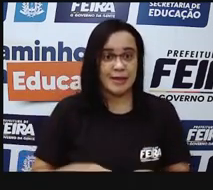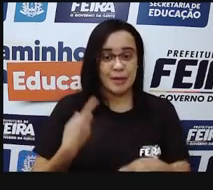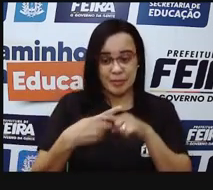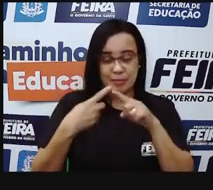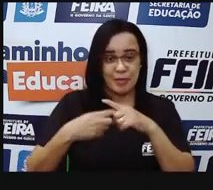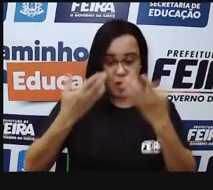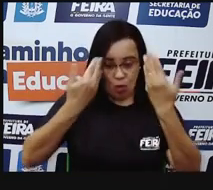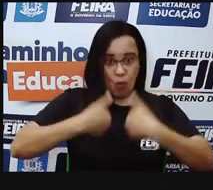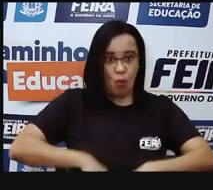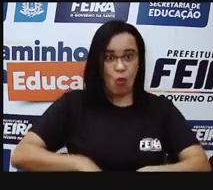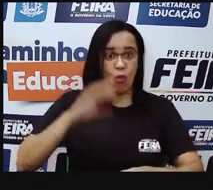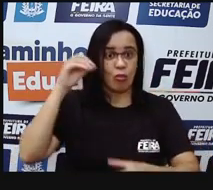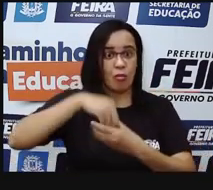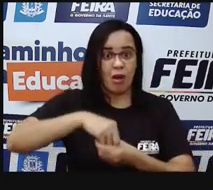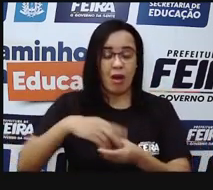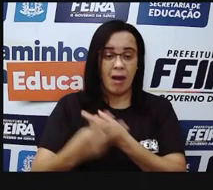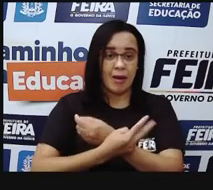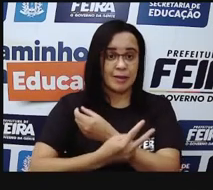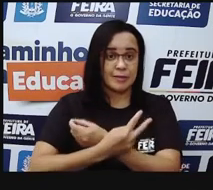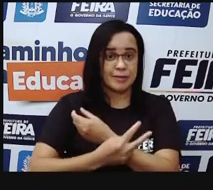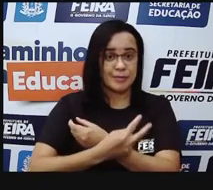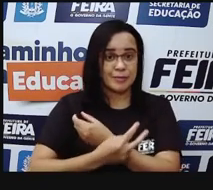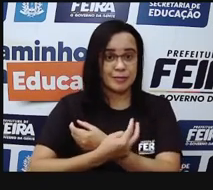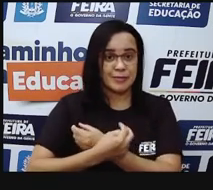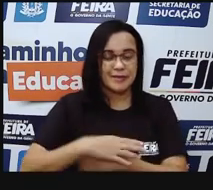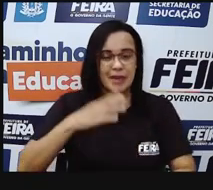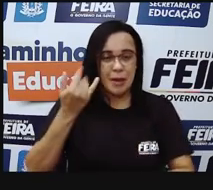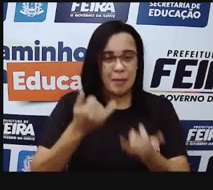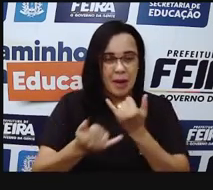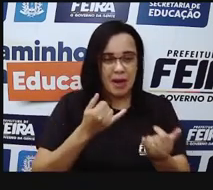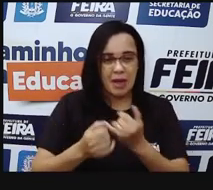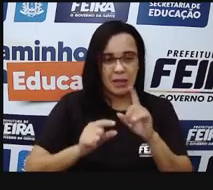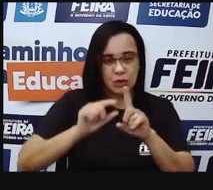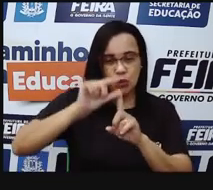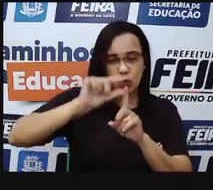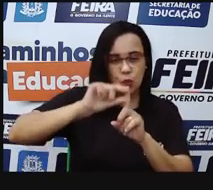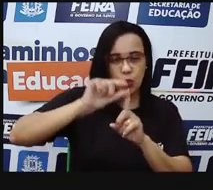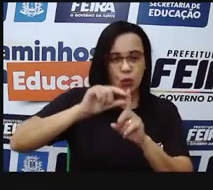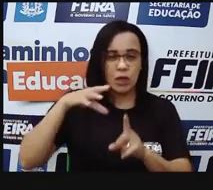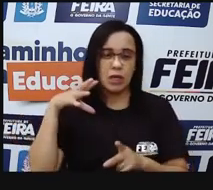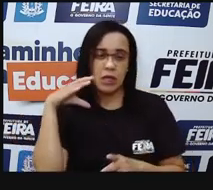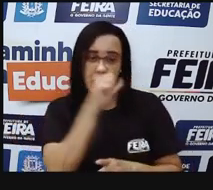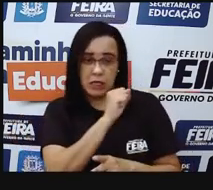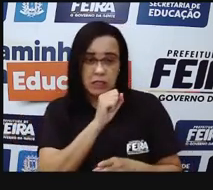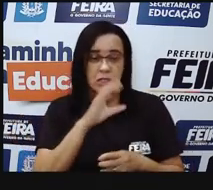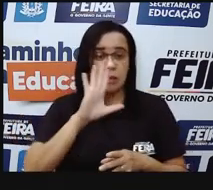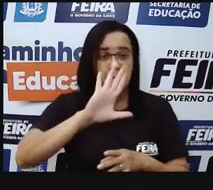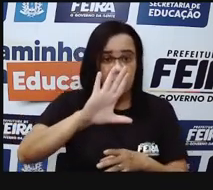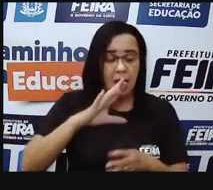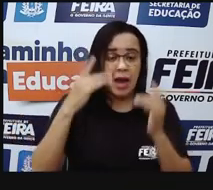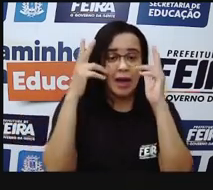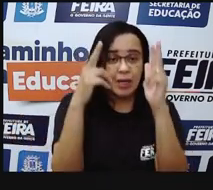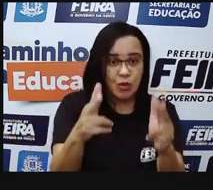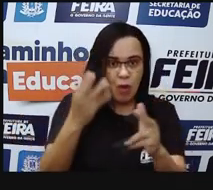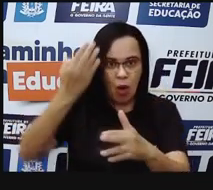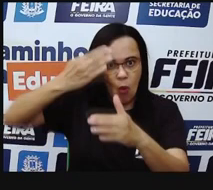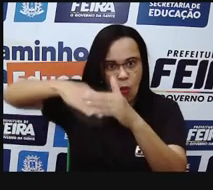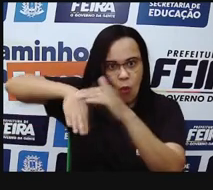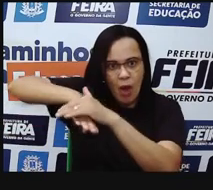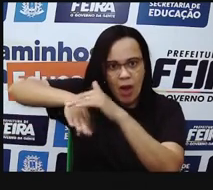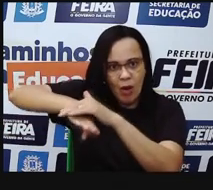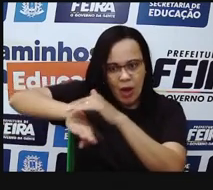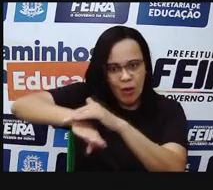corpo, serve também para que a gente armazine, né? Algumas substâncias, né?